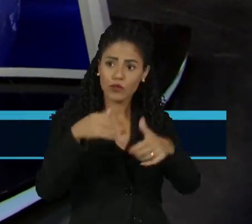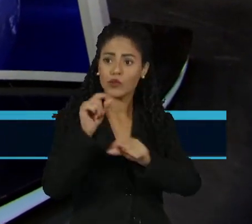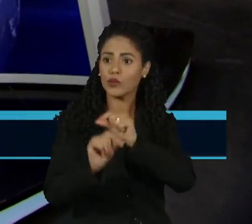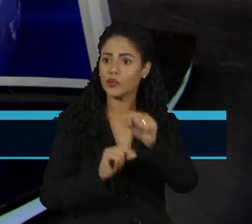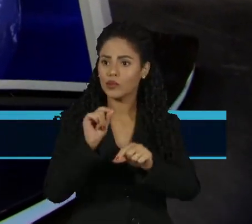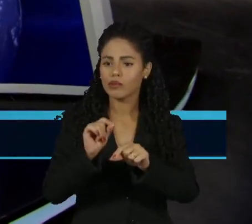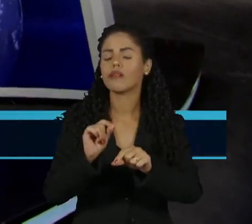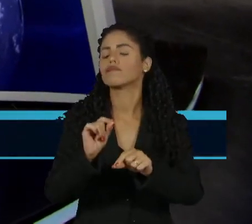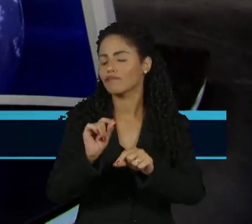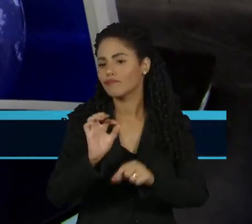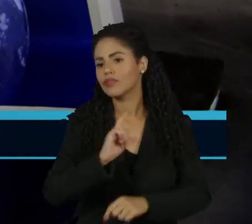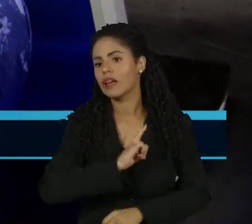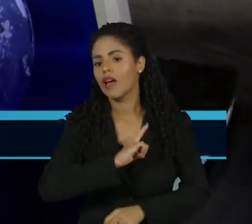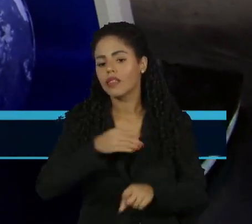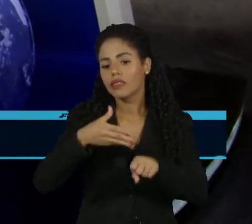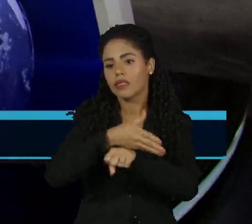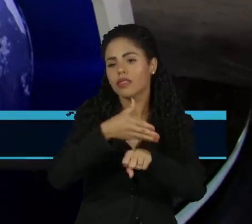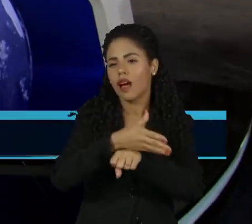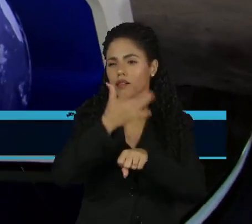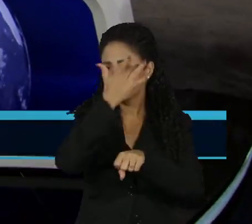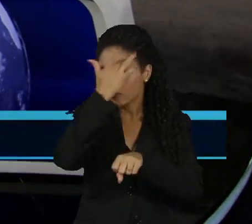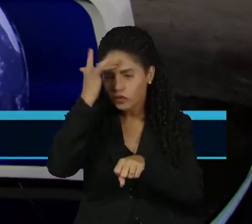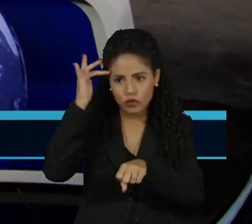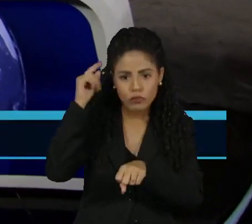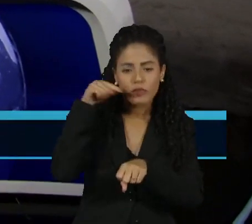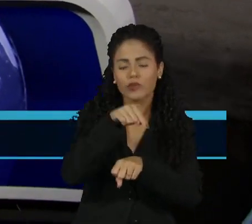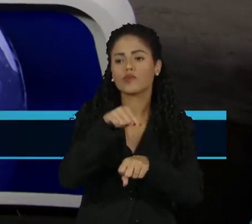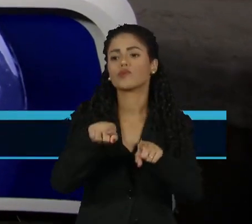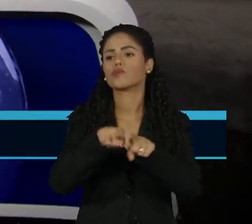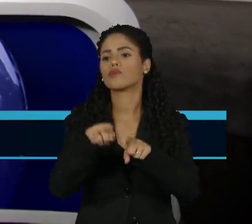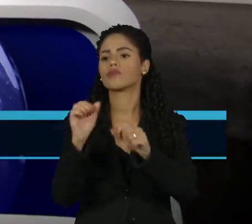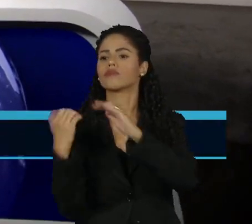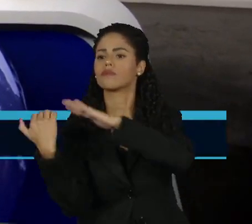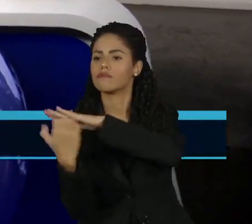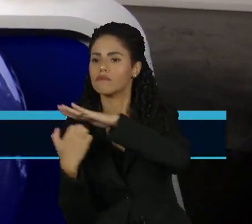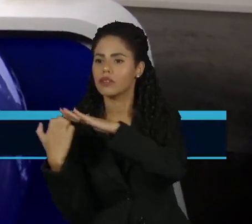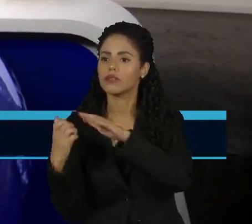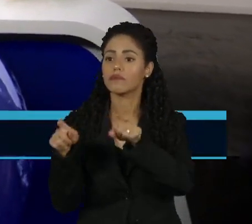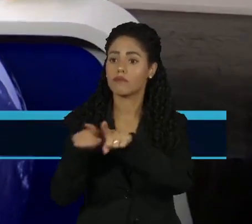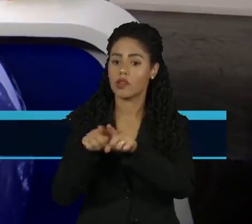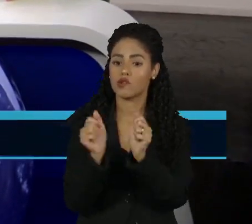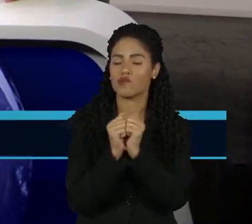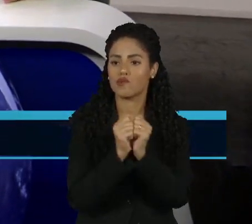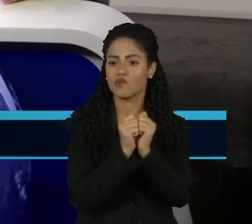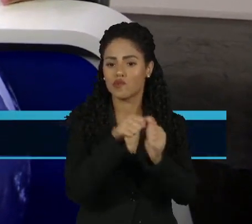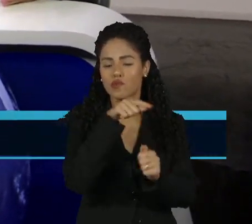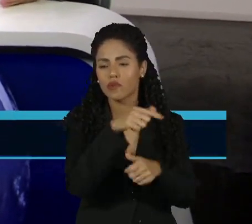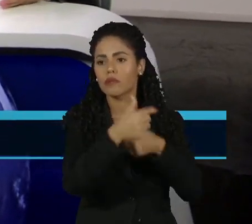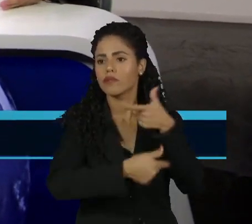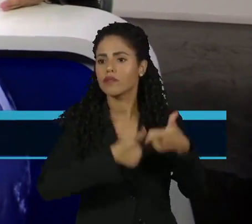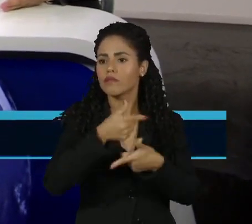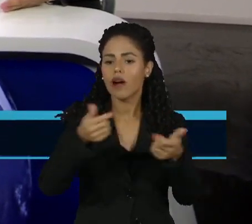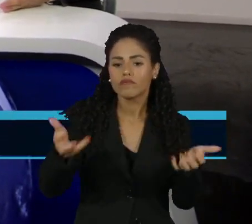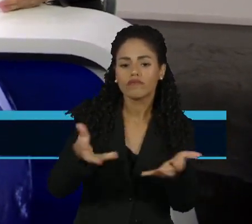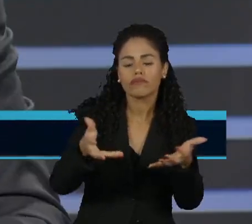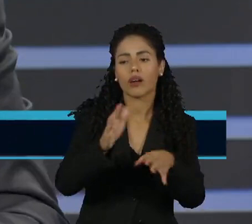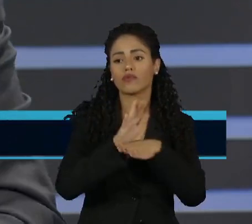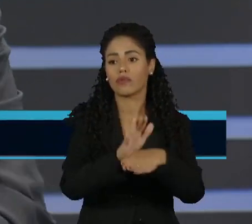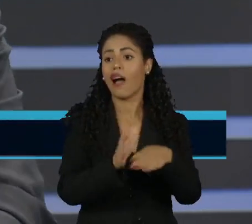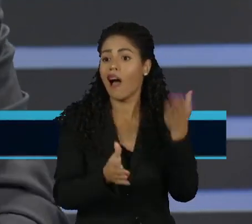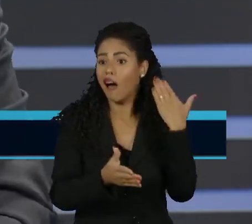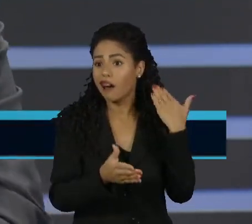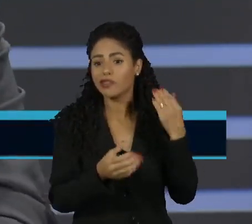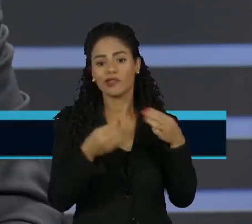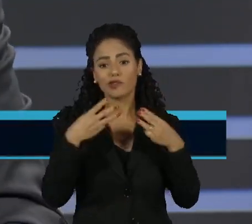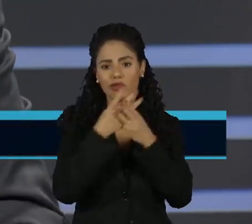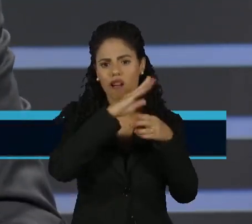participação de empresas junto ao holocausto do povo judeu. Então você tem